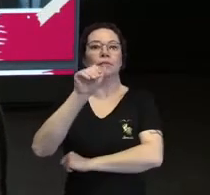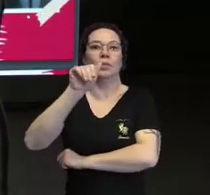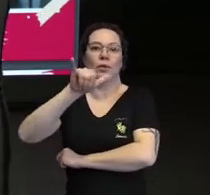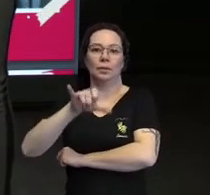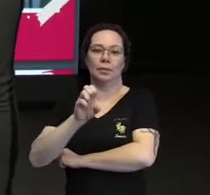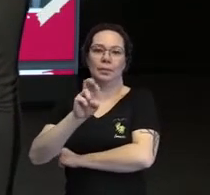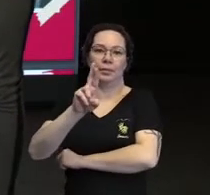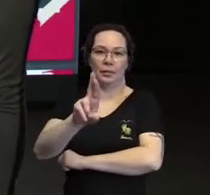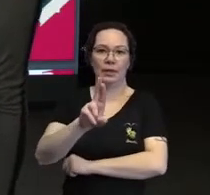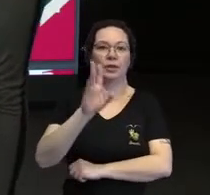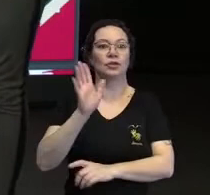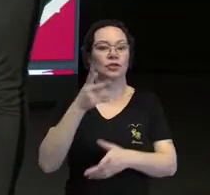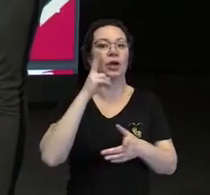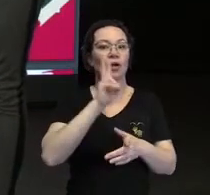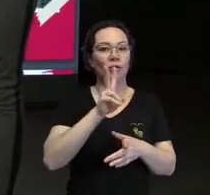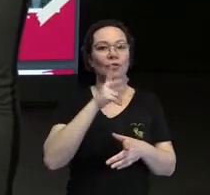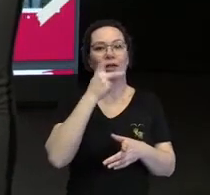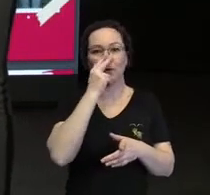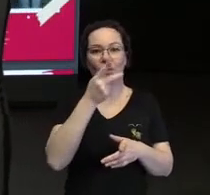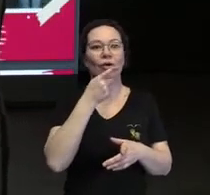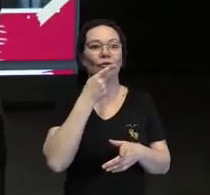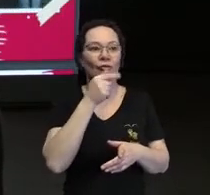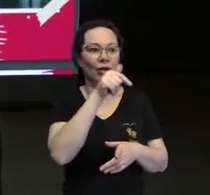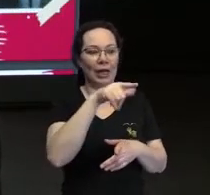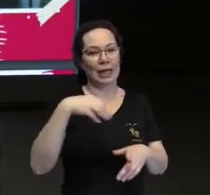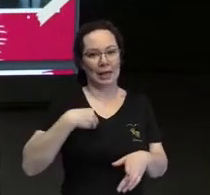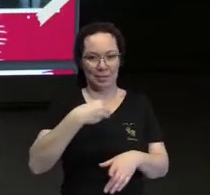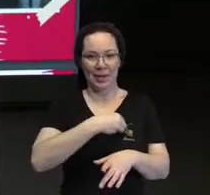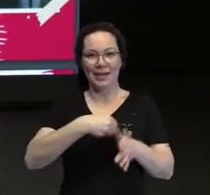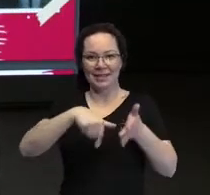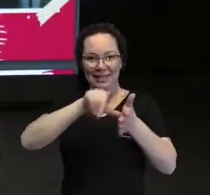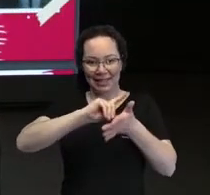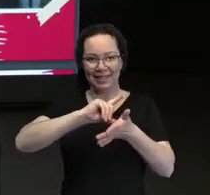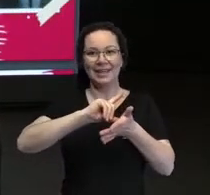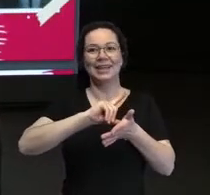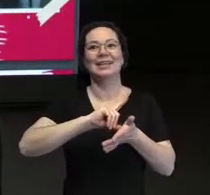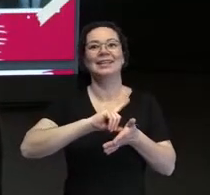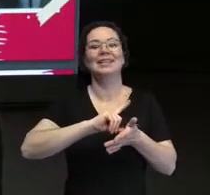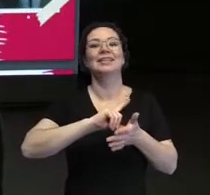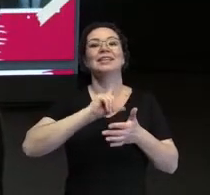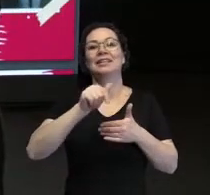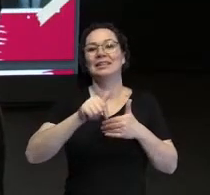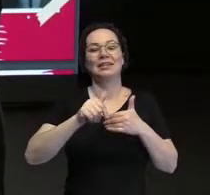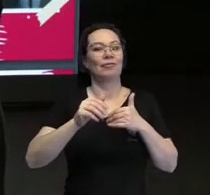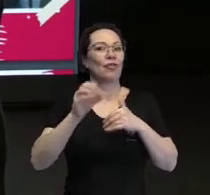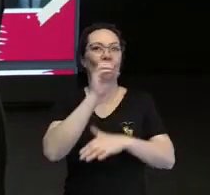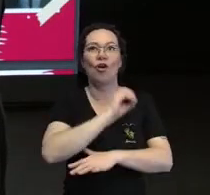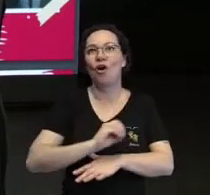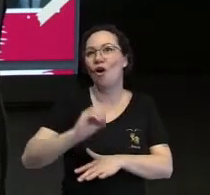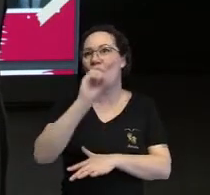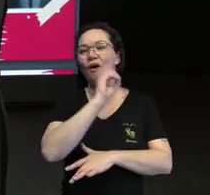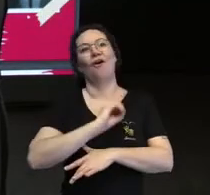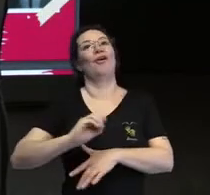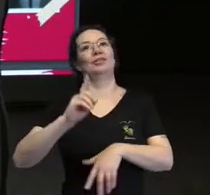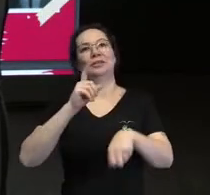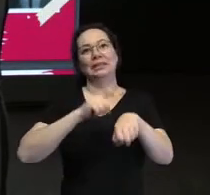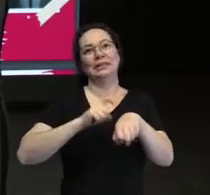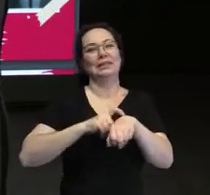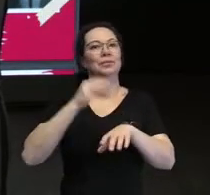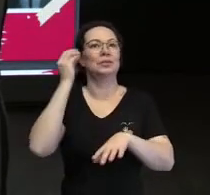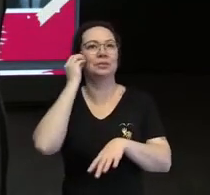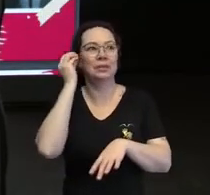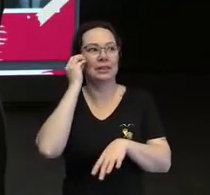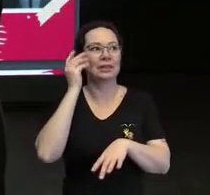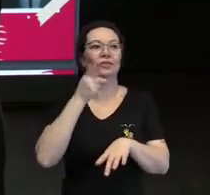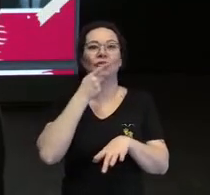ouvi falar aqui a doutora Daniela. E foi um processo magnífico. Eu estava até